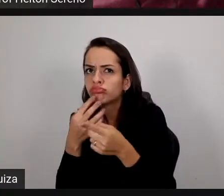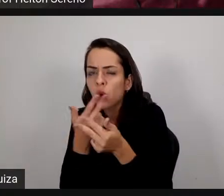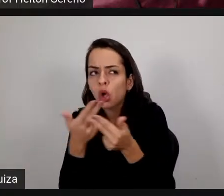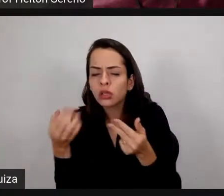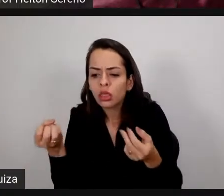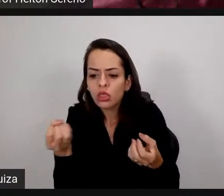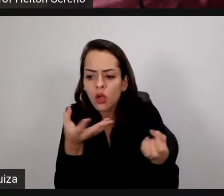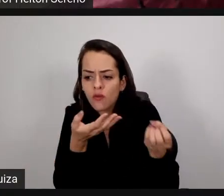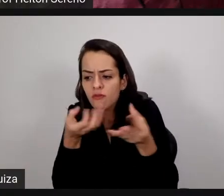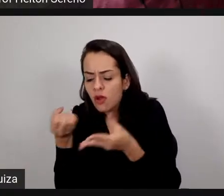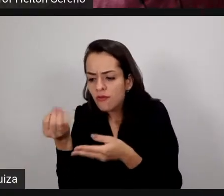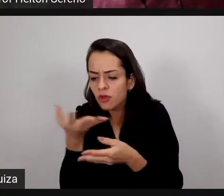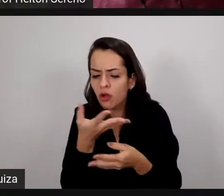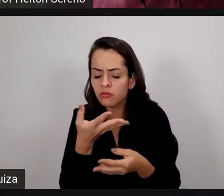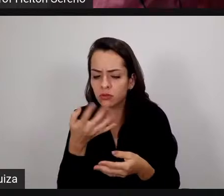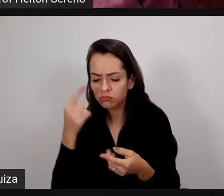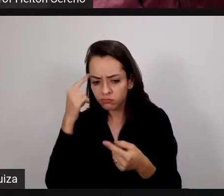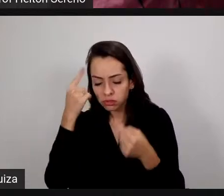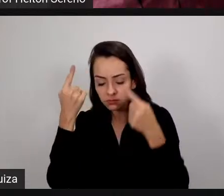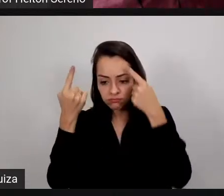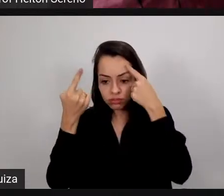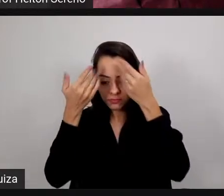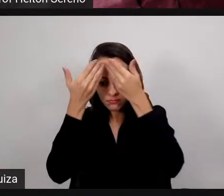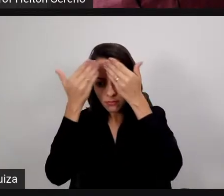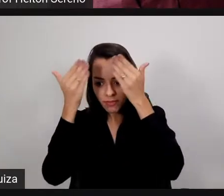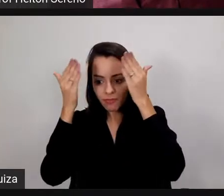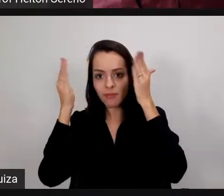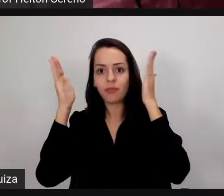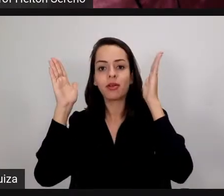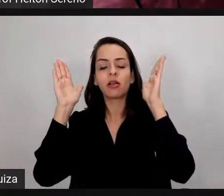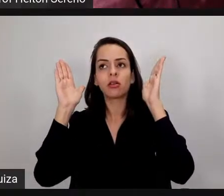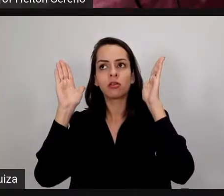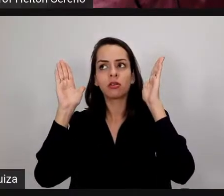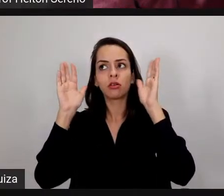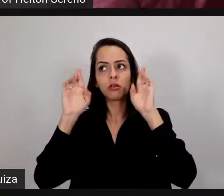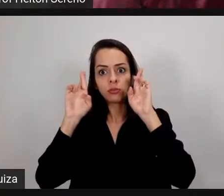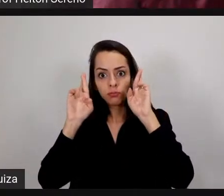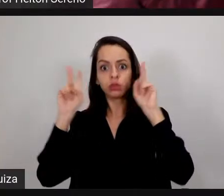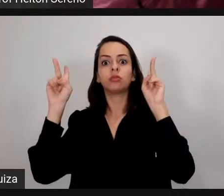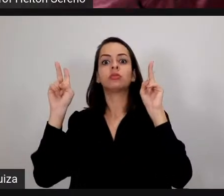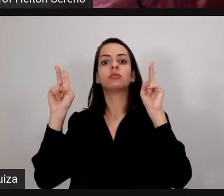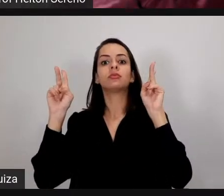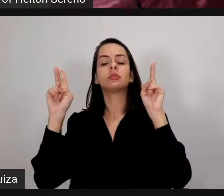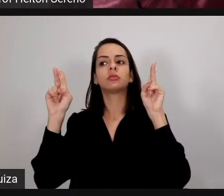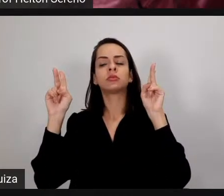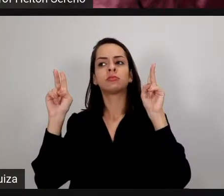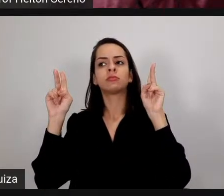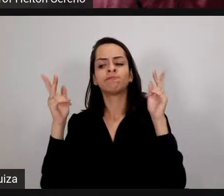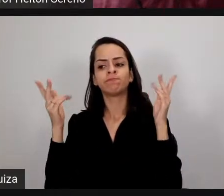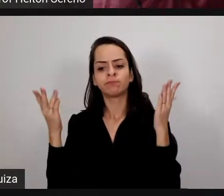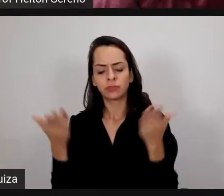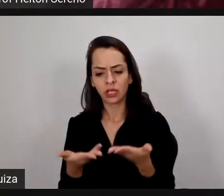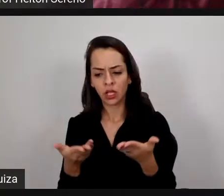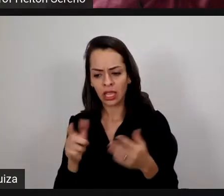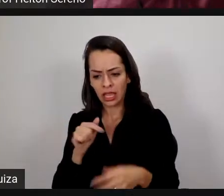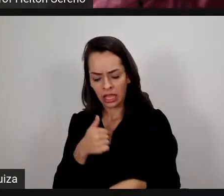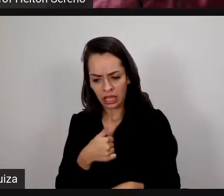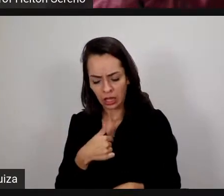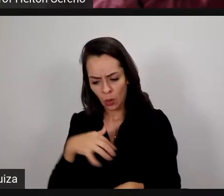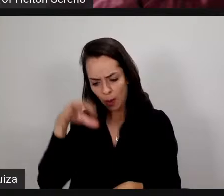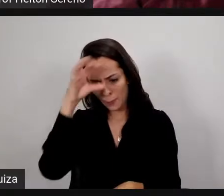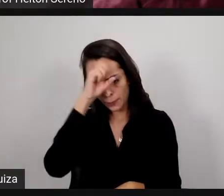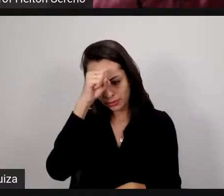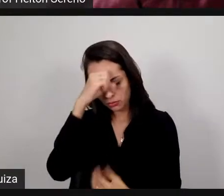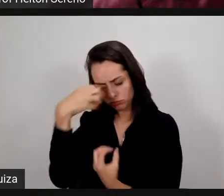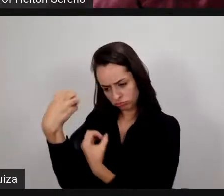e devido a essa transformação, eu falei, gente, eu preciso passar isso adiante, eu não me contenho